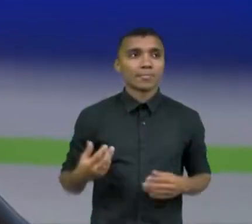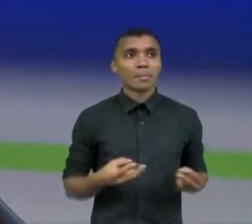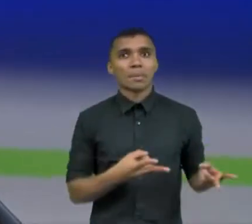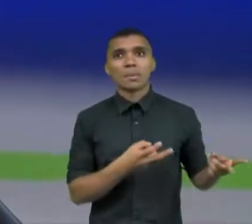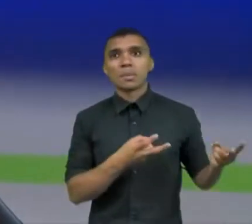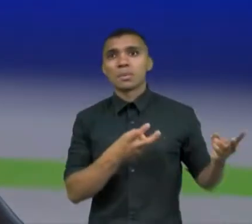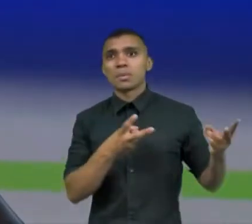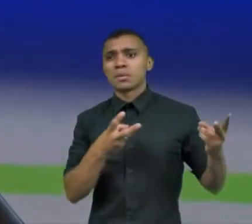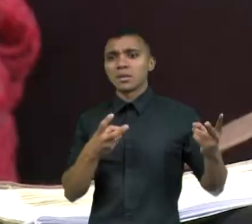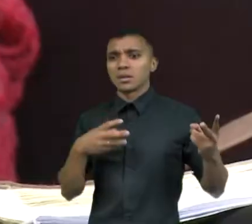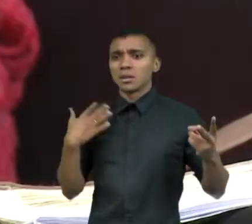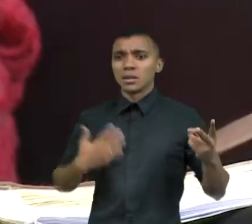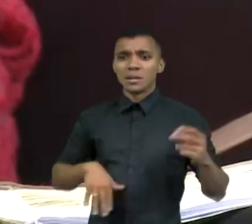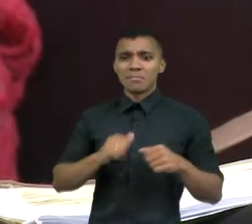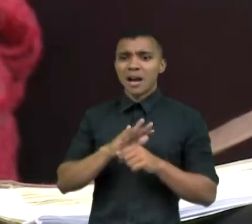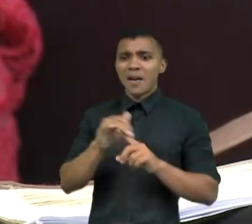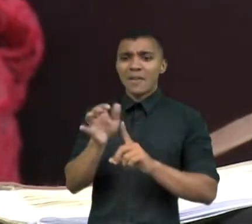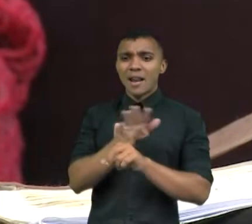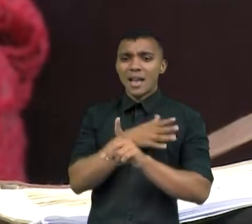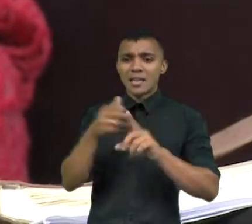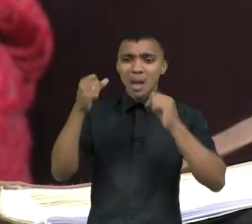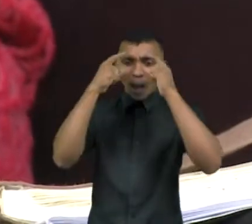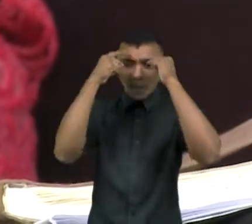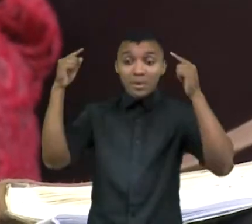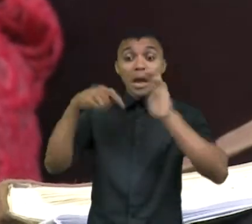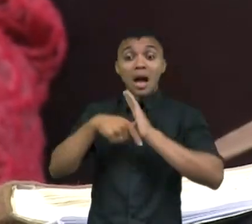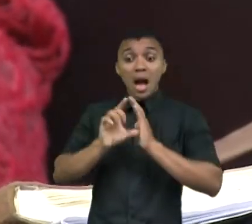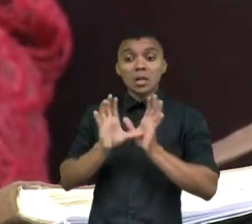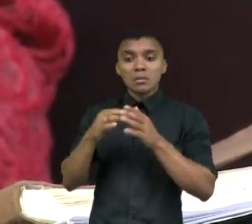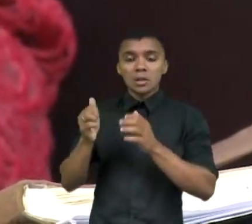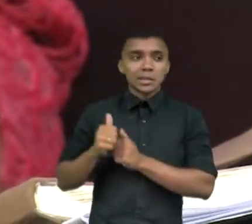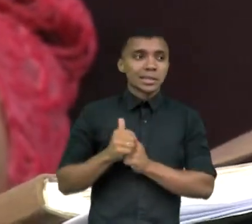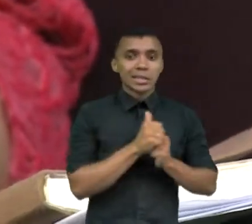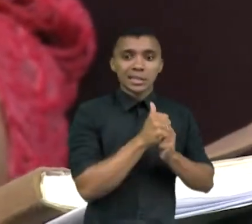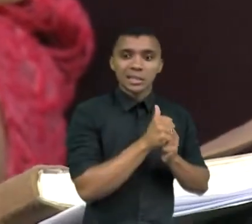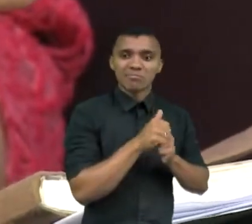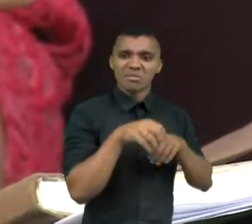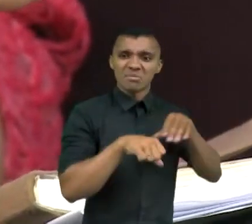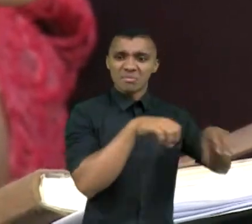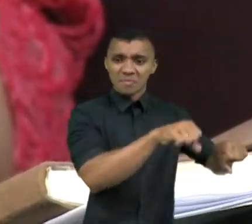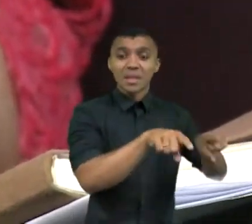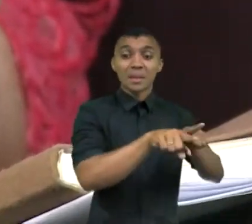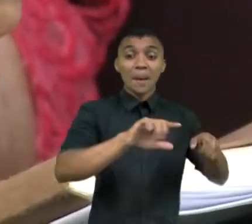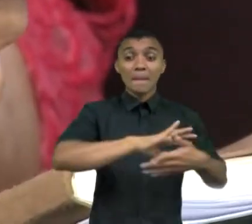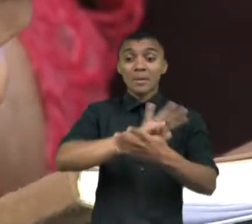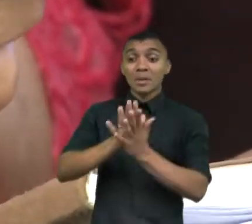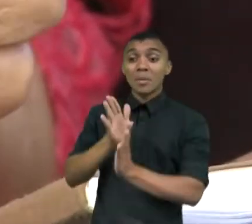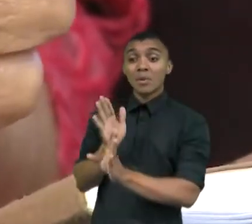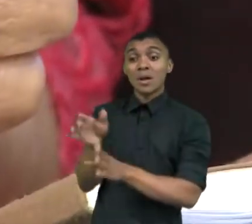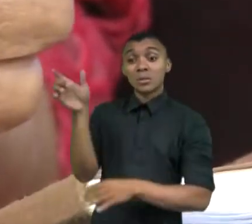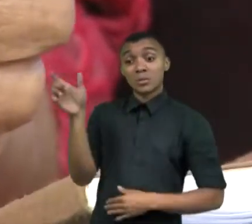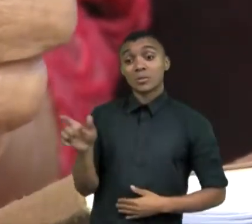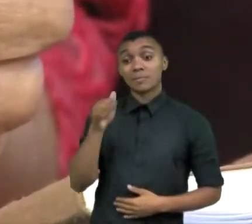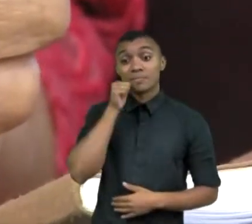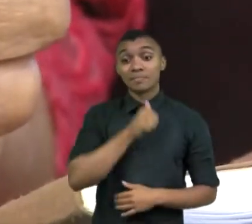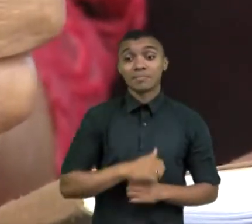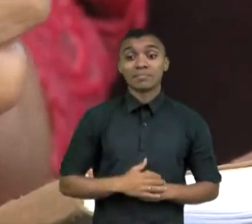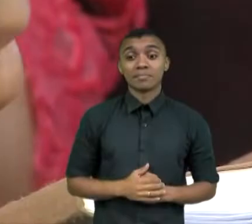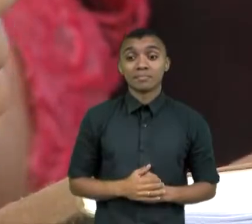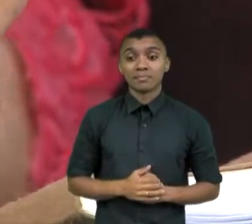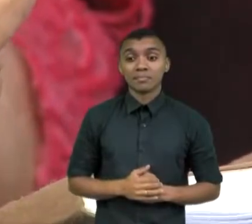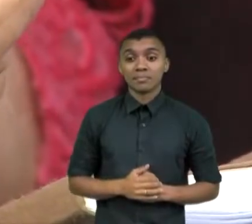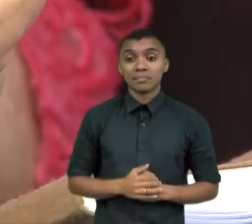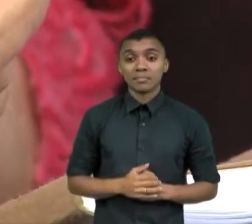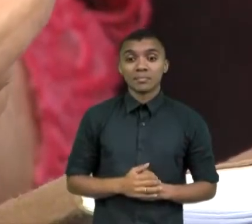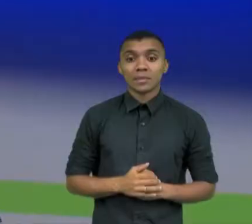violência política. Sofreu perseguição e muita discriminação pelo fato de ser mulher. Atacaram sua